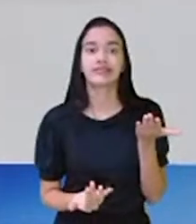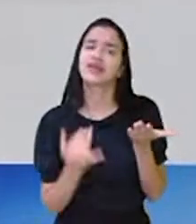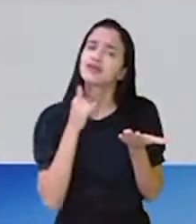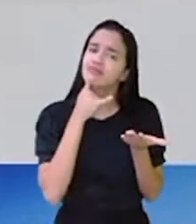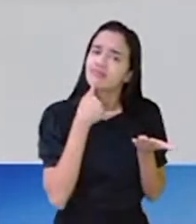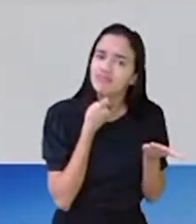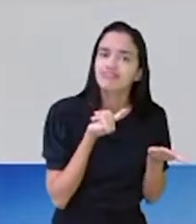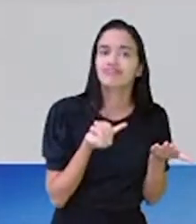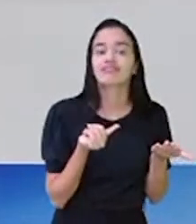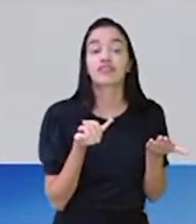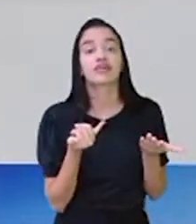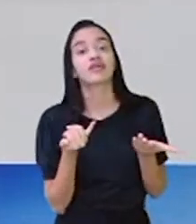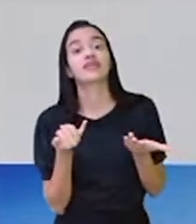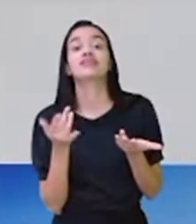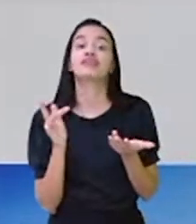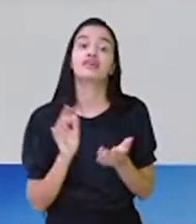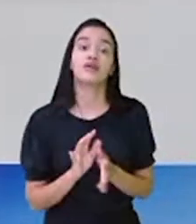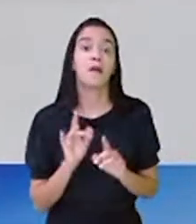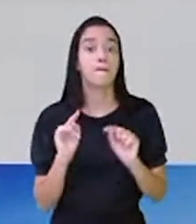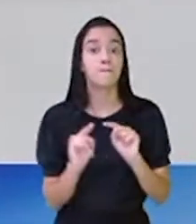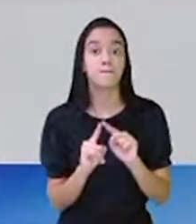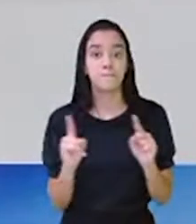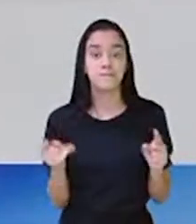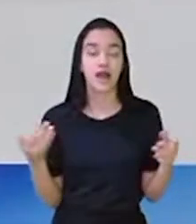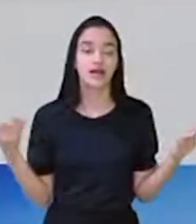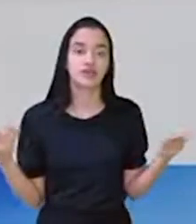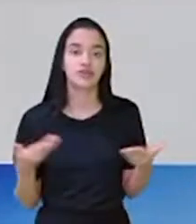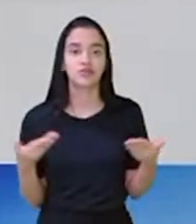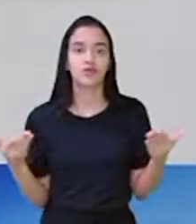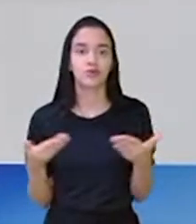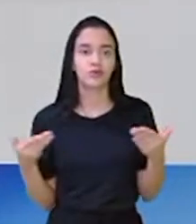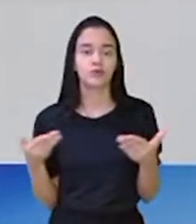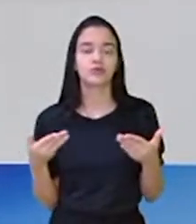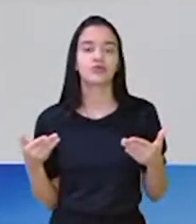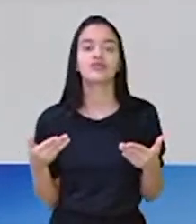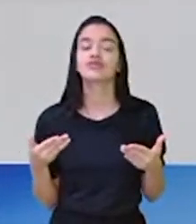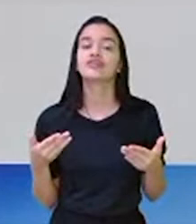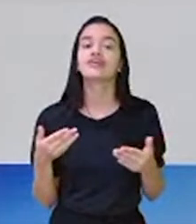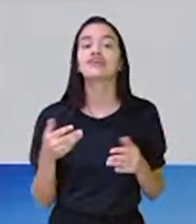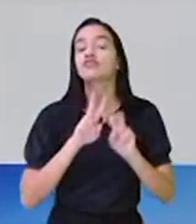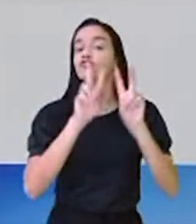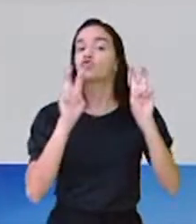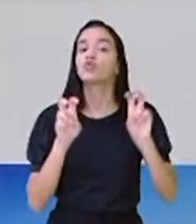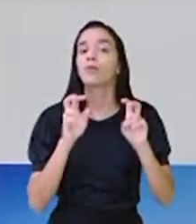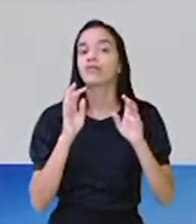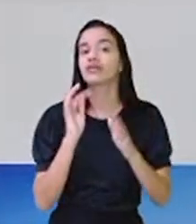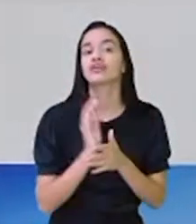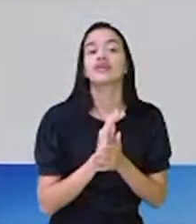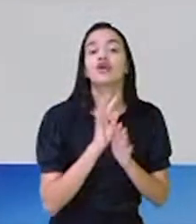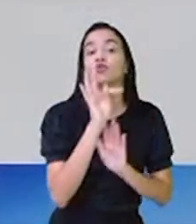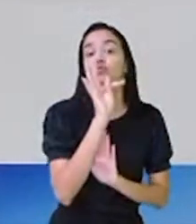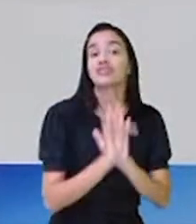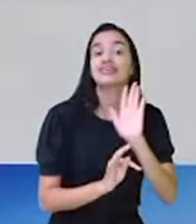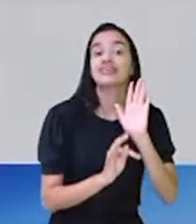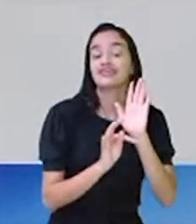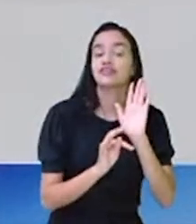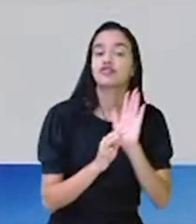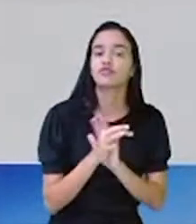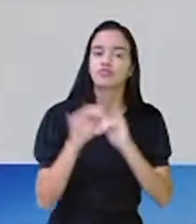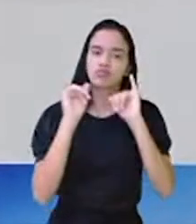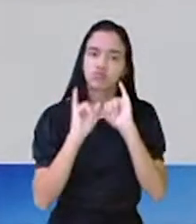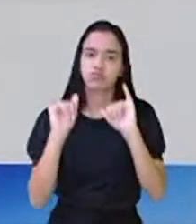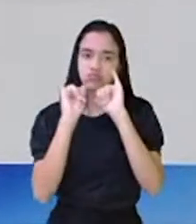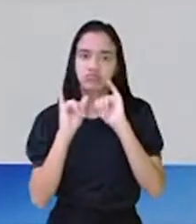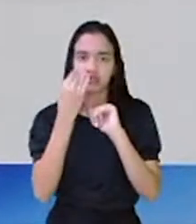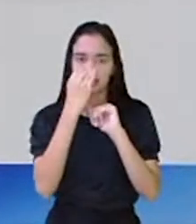Infelizmente. Pois é. Mas aí, hoje, a gente está falando sobre textos de divulgação científica. E